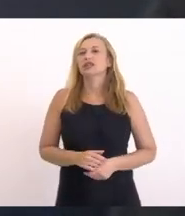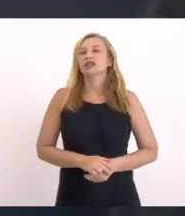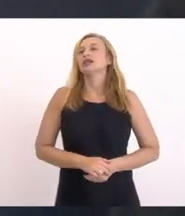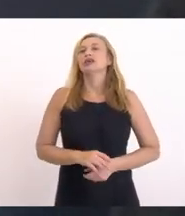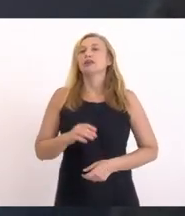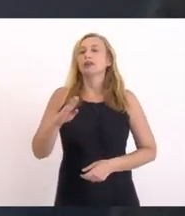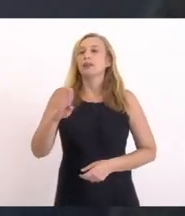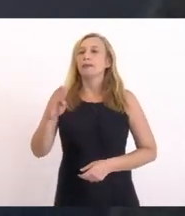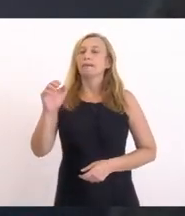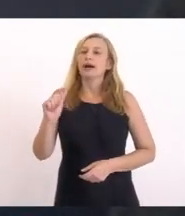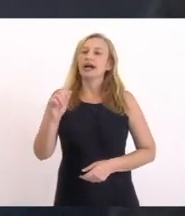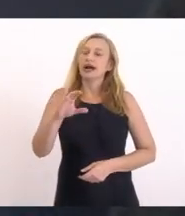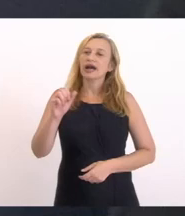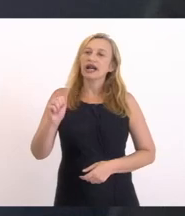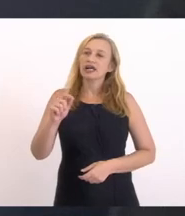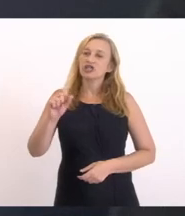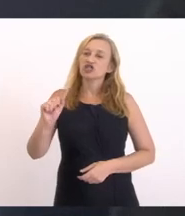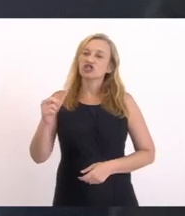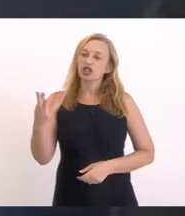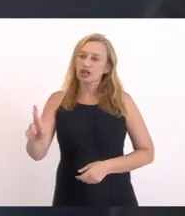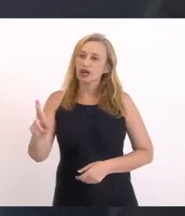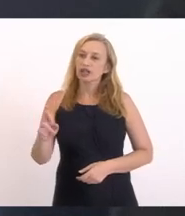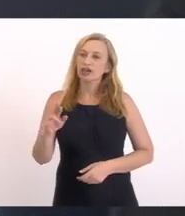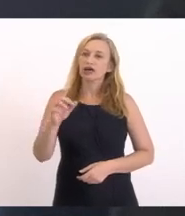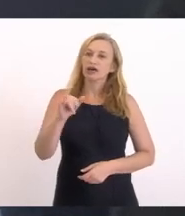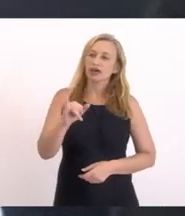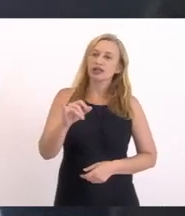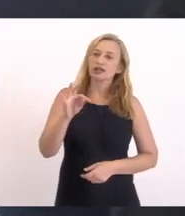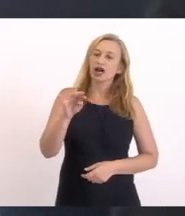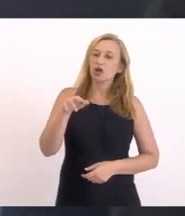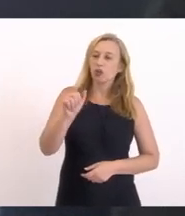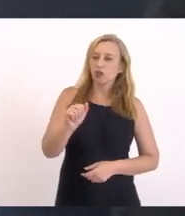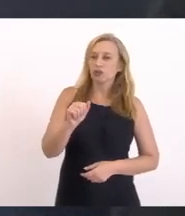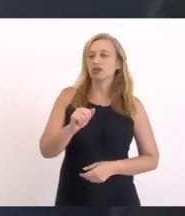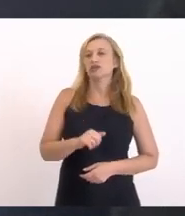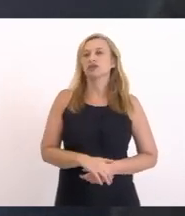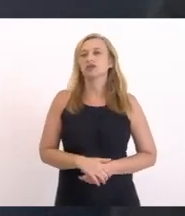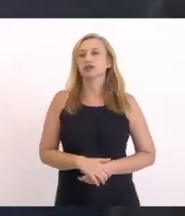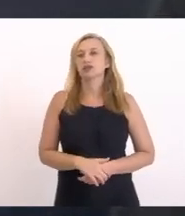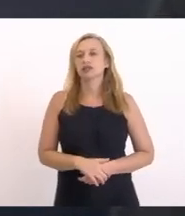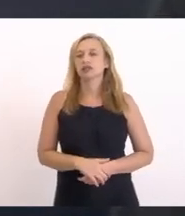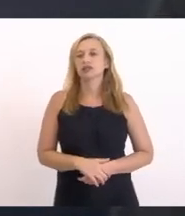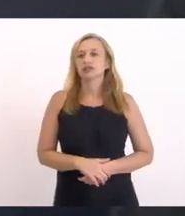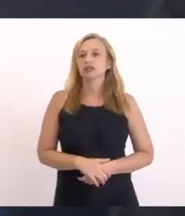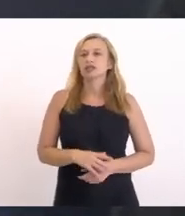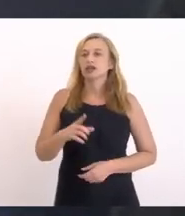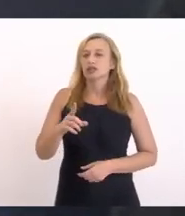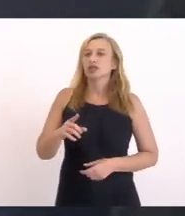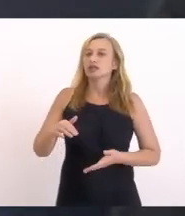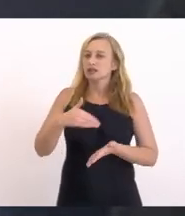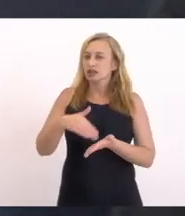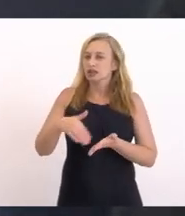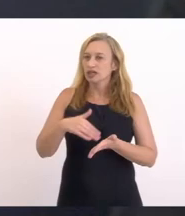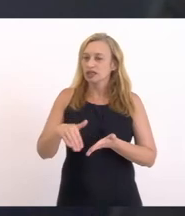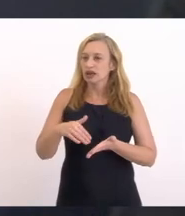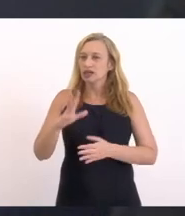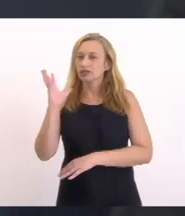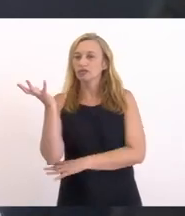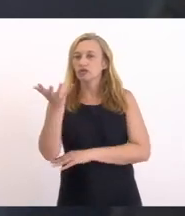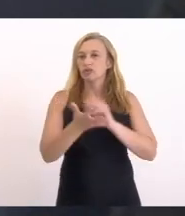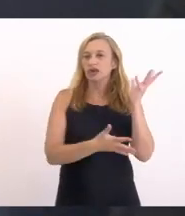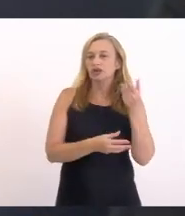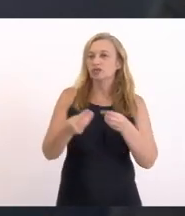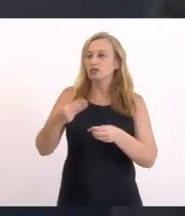Bacaxá Principalmente Também em Itaúna E rodando com Se Deus quiser Com o secretário De meio ambiente Do município Que eu